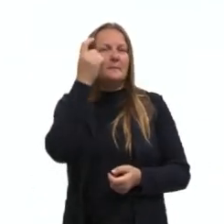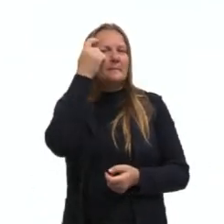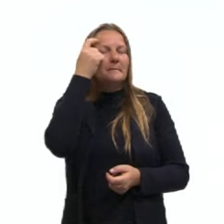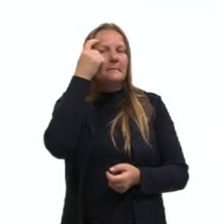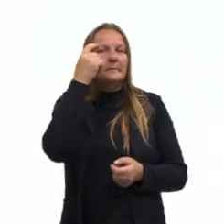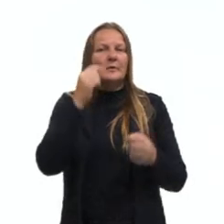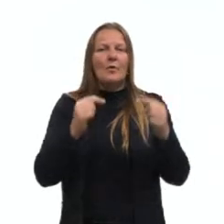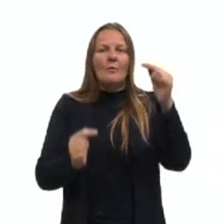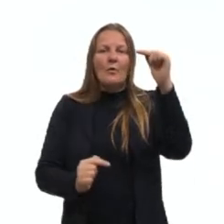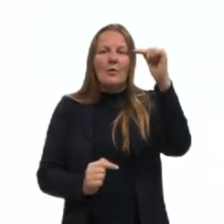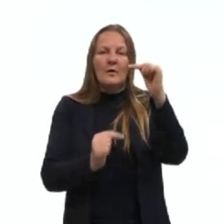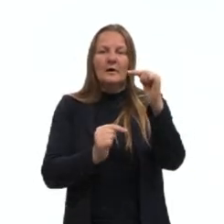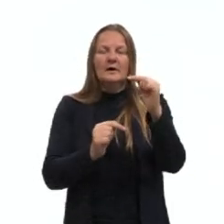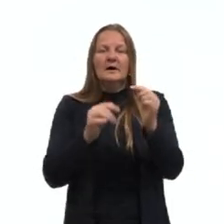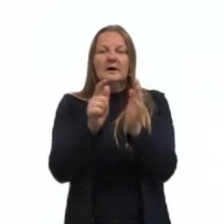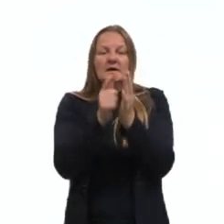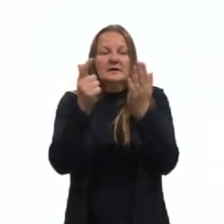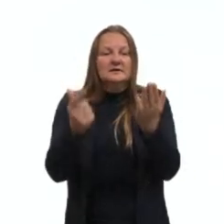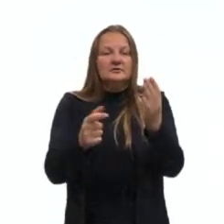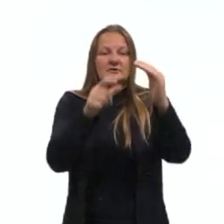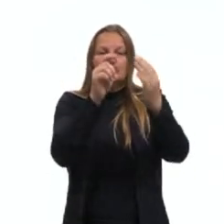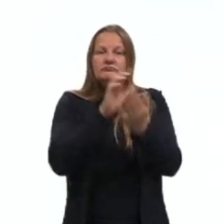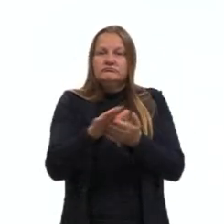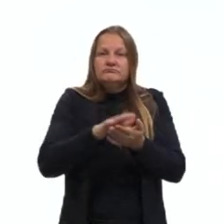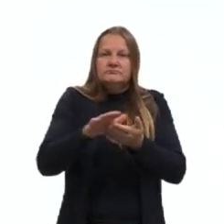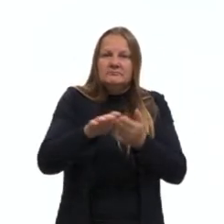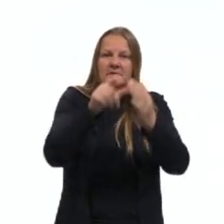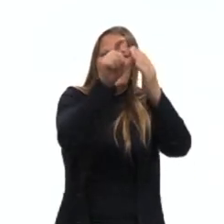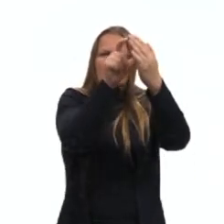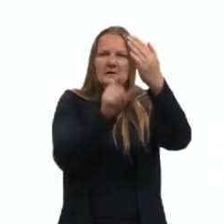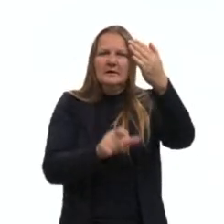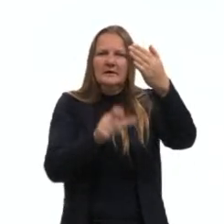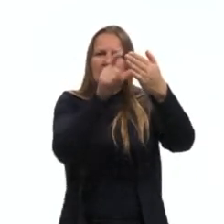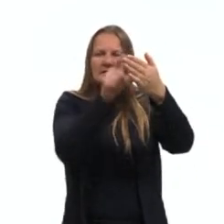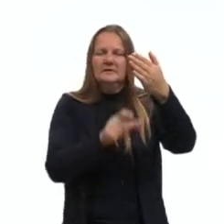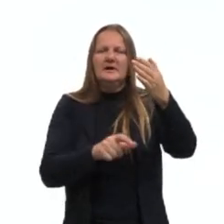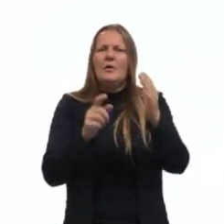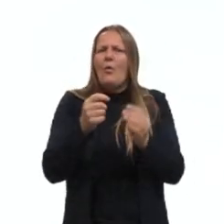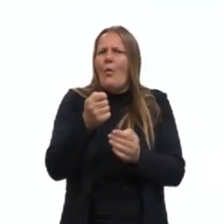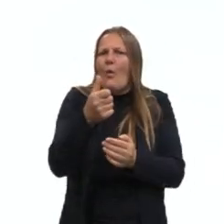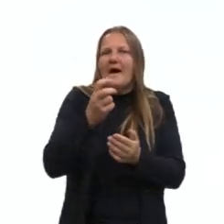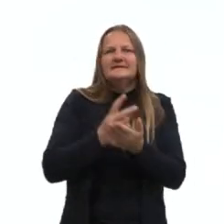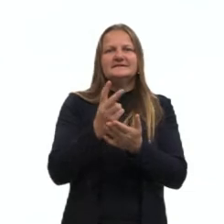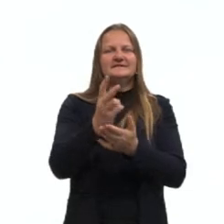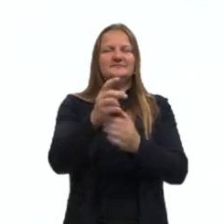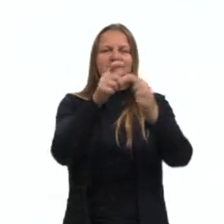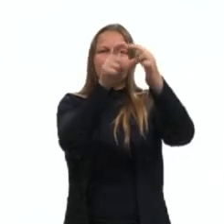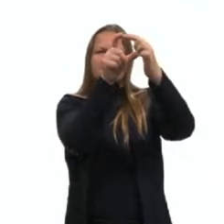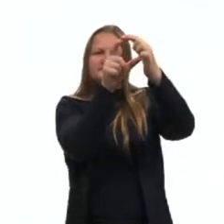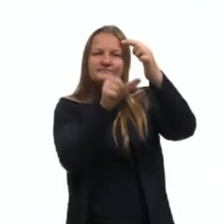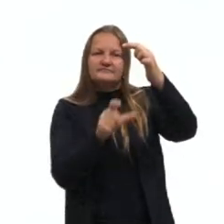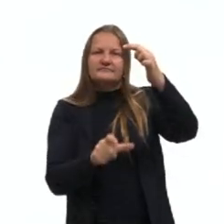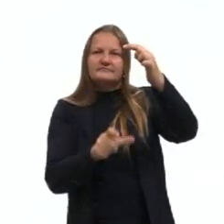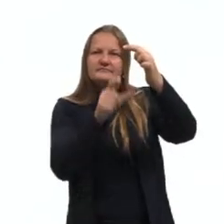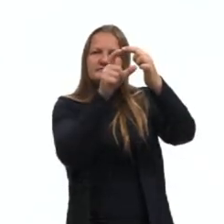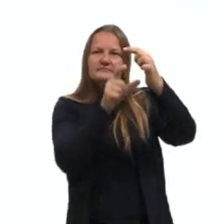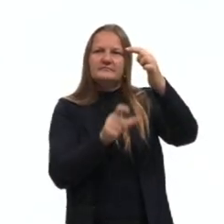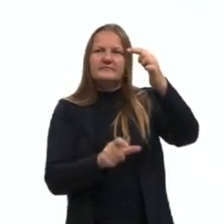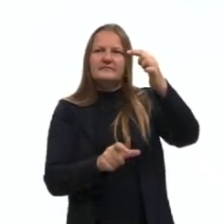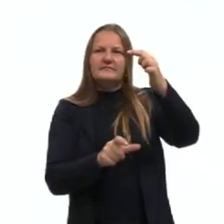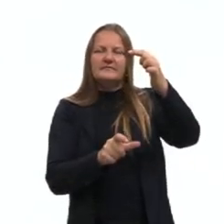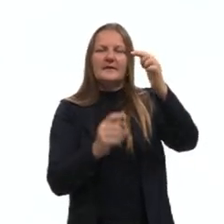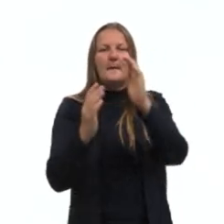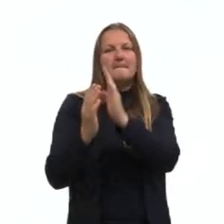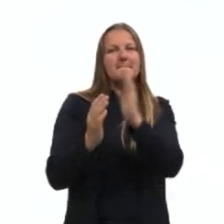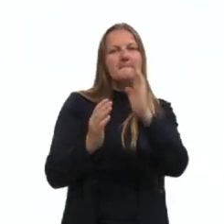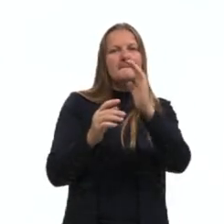formato da página do jornal escrito, a crônica jornalística geralmente é aquela tirinha ali no canto da página,